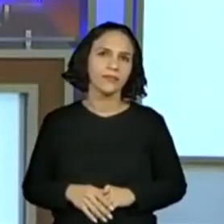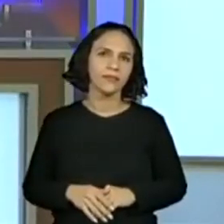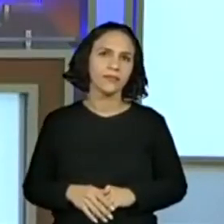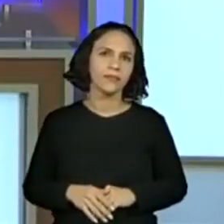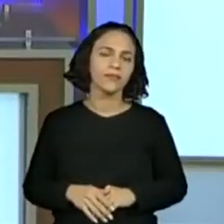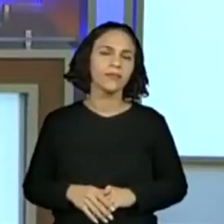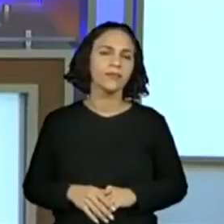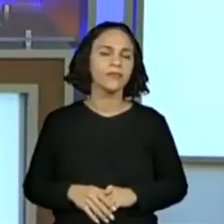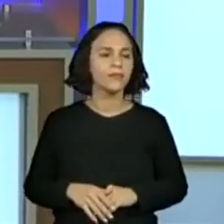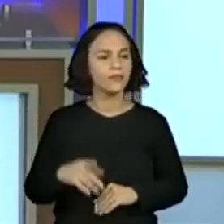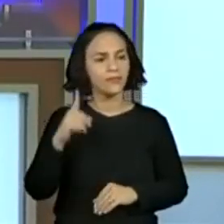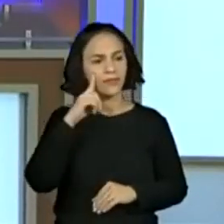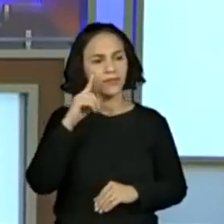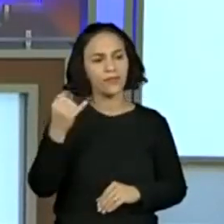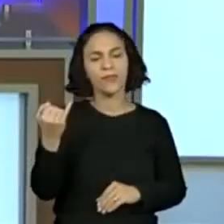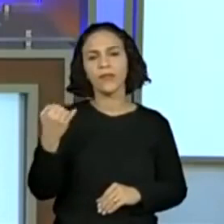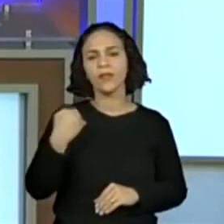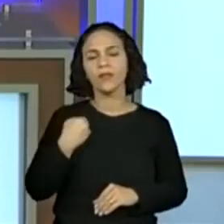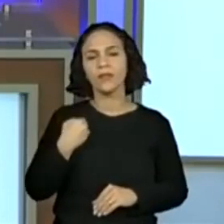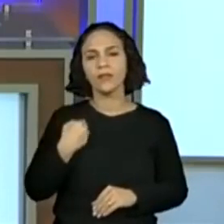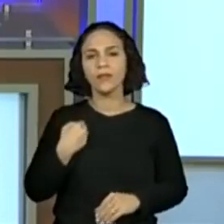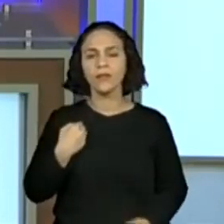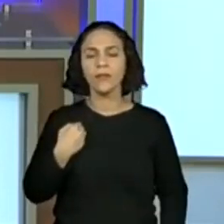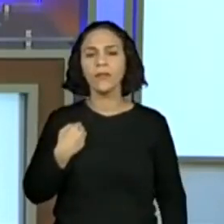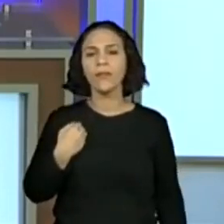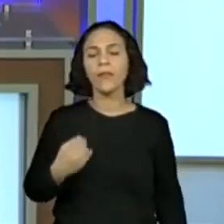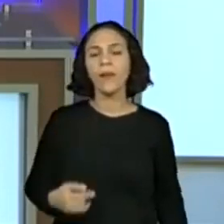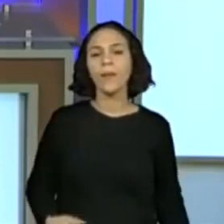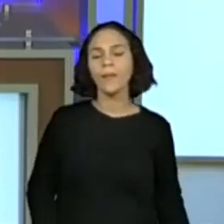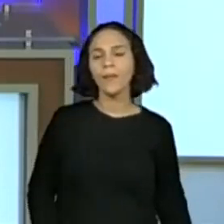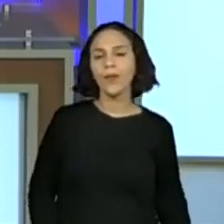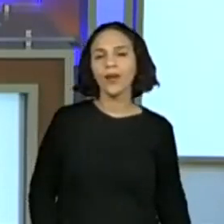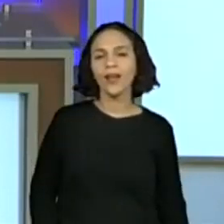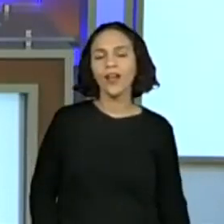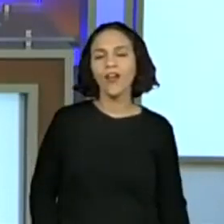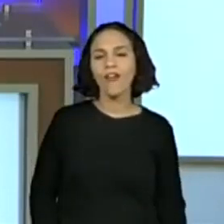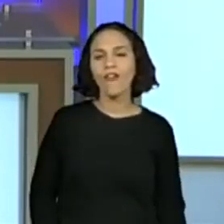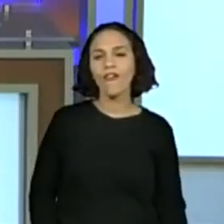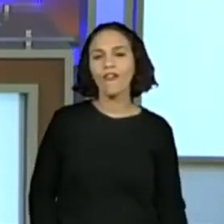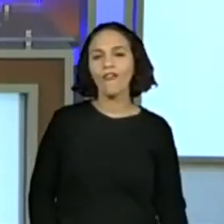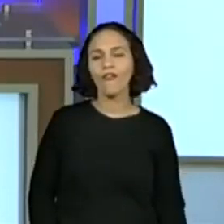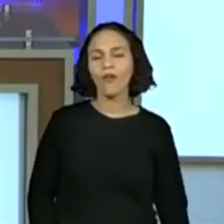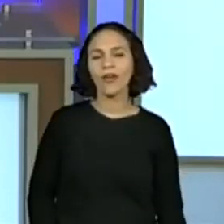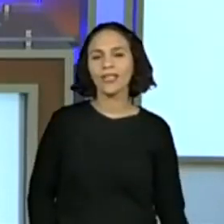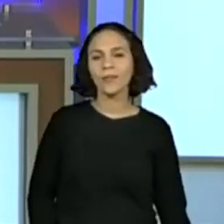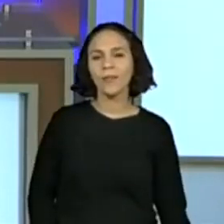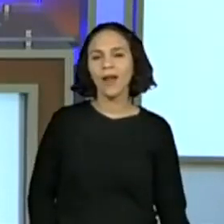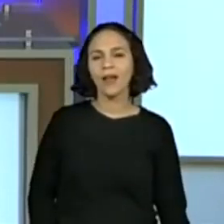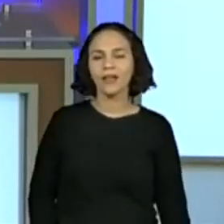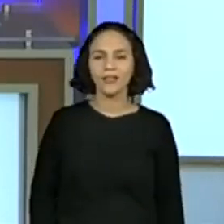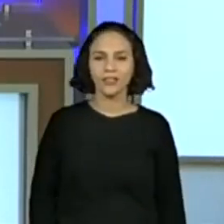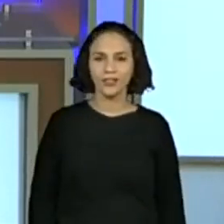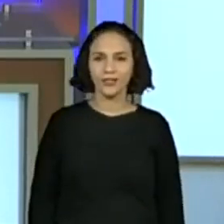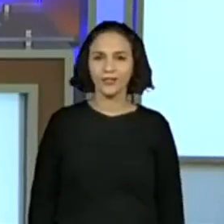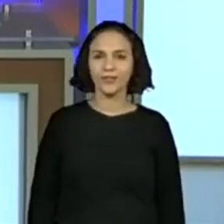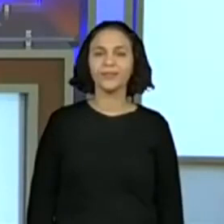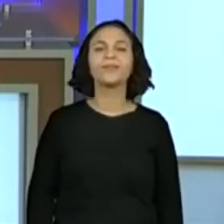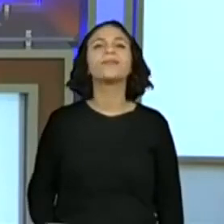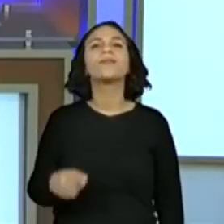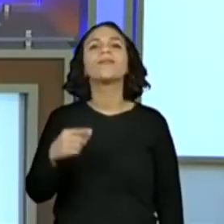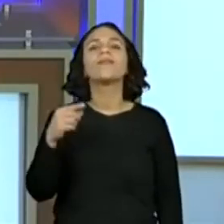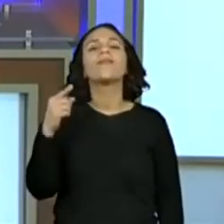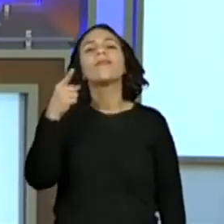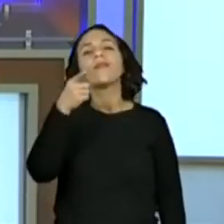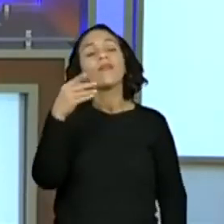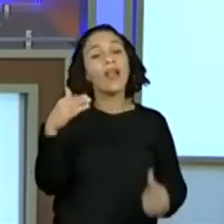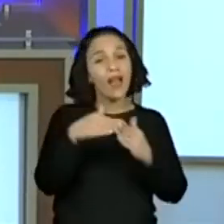Ah, ó, o oráculo está me dizendo aqui, ó, no meu ouvido, que é para eu utilizar a fita. Então, tá bom. Mas, você em casa que